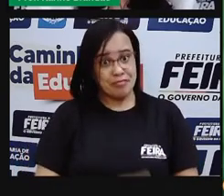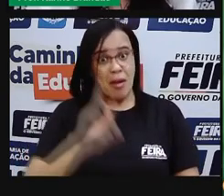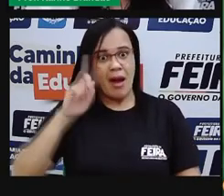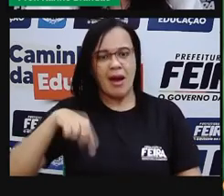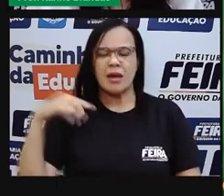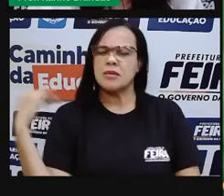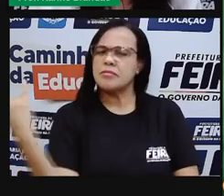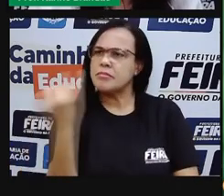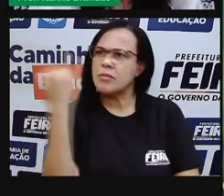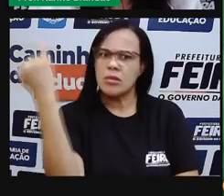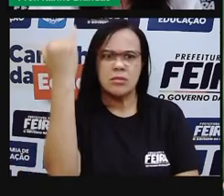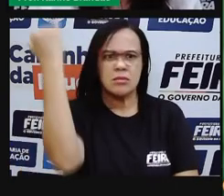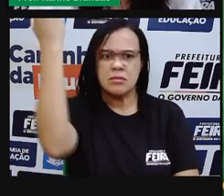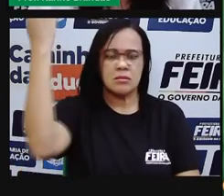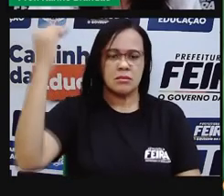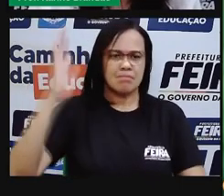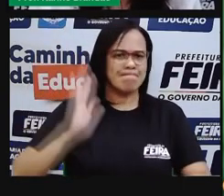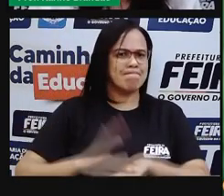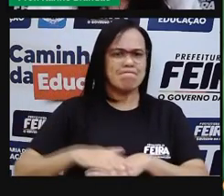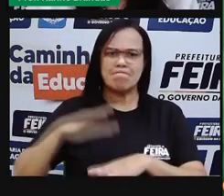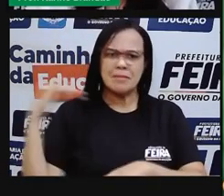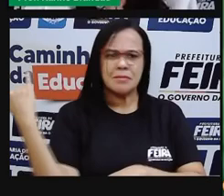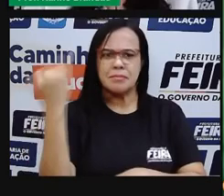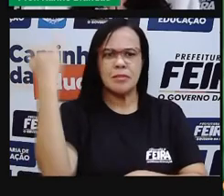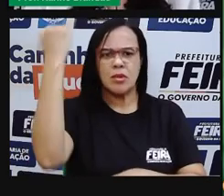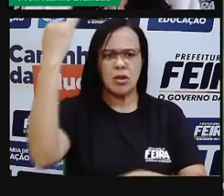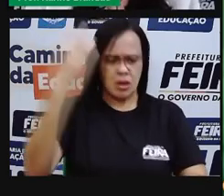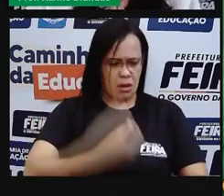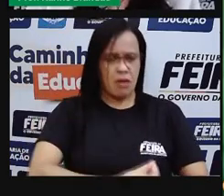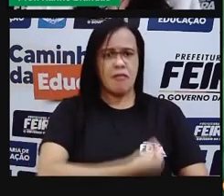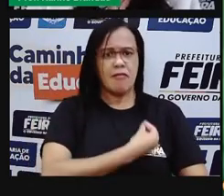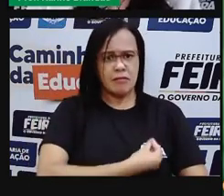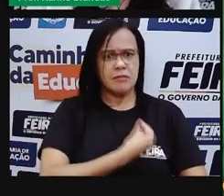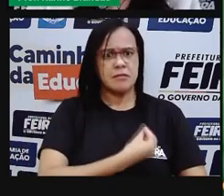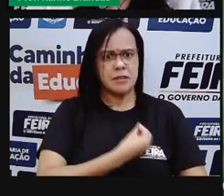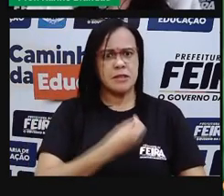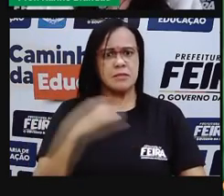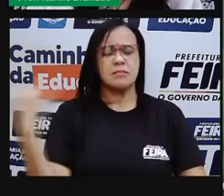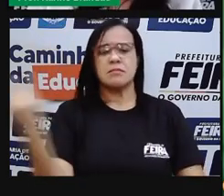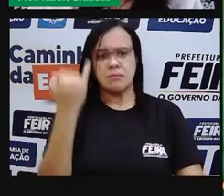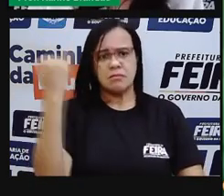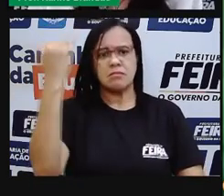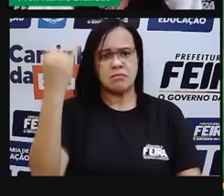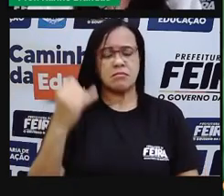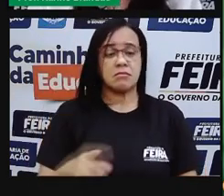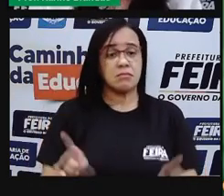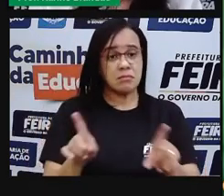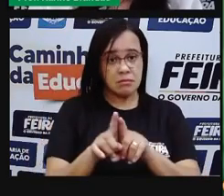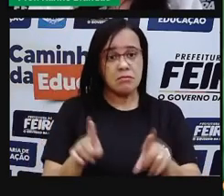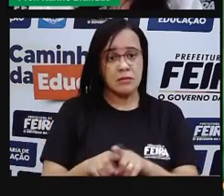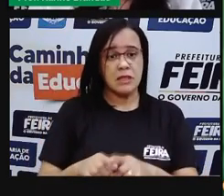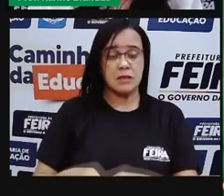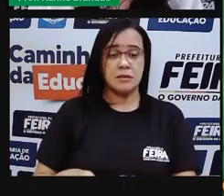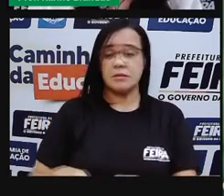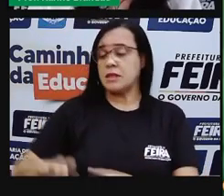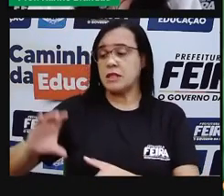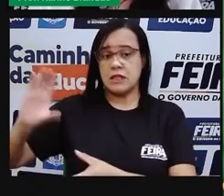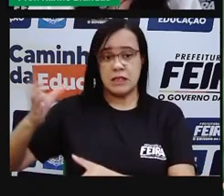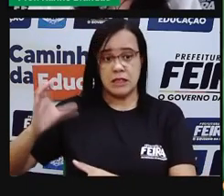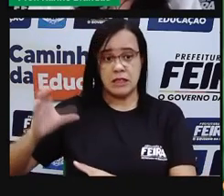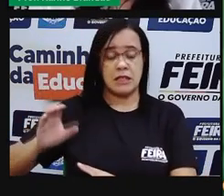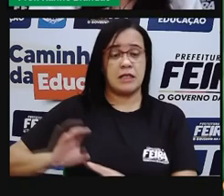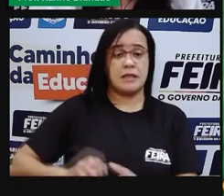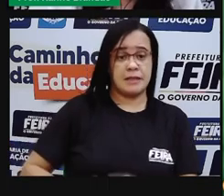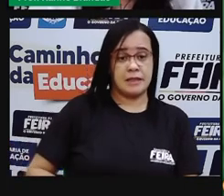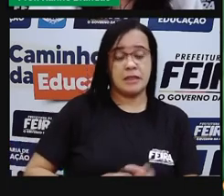água, ela é essencial para que a vida aconteça, né? E para a ciência, né, para a biologia, a gente